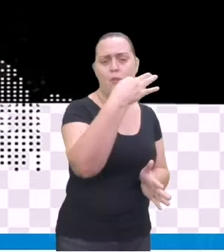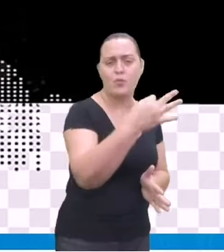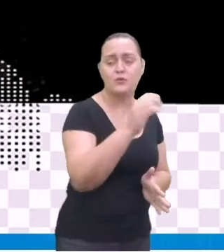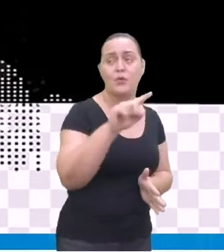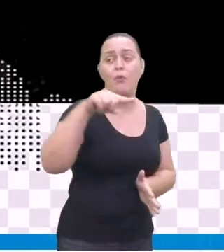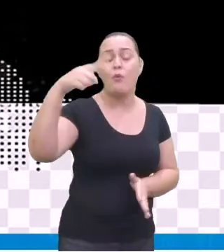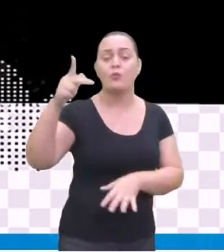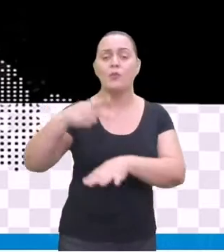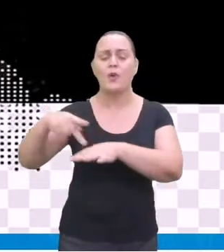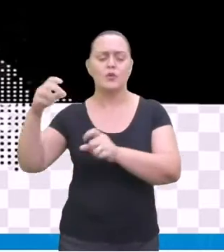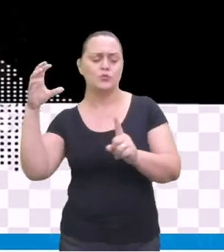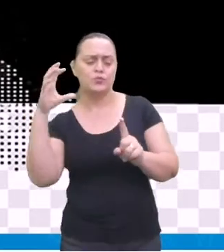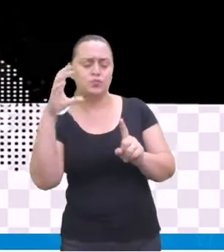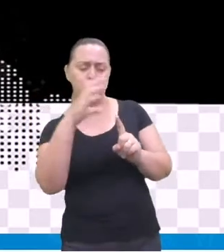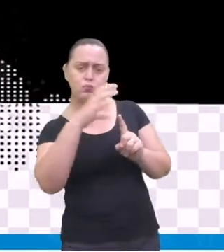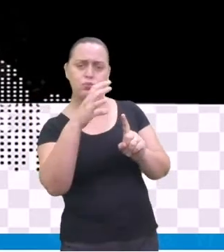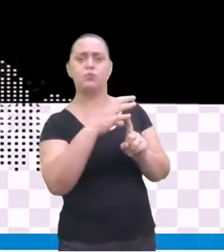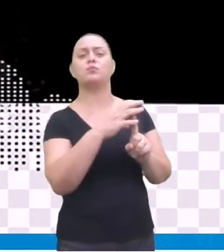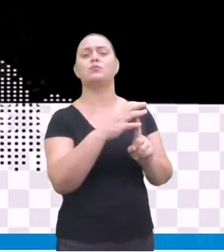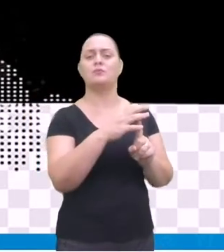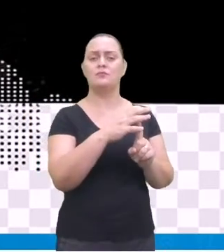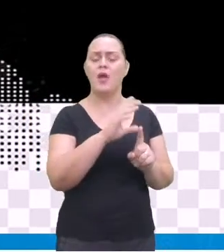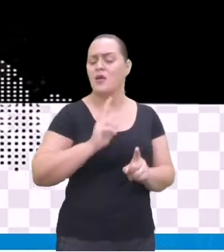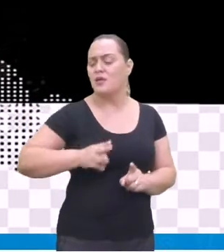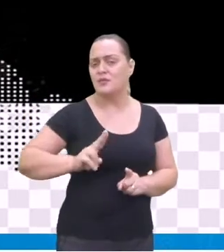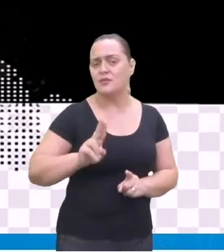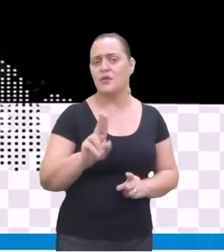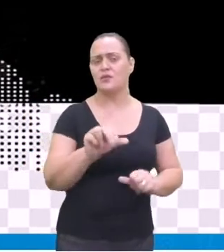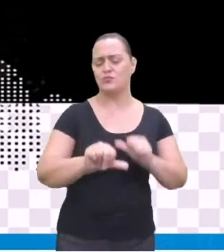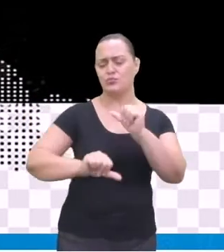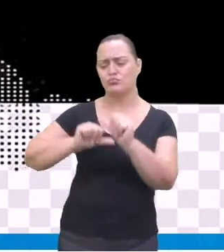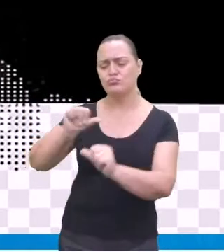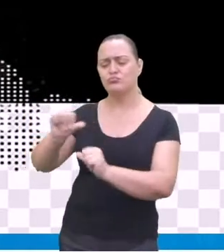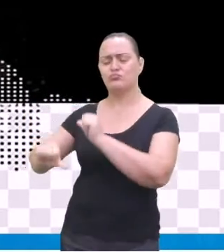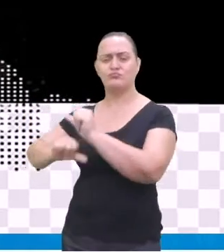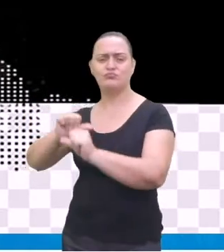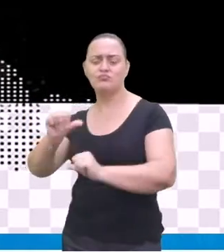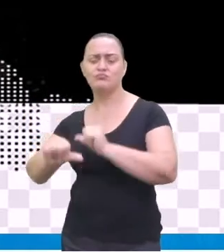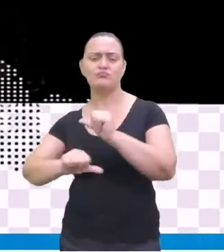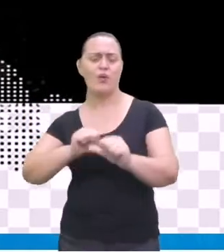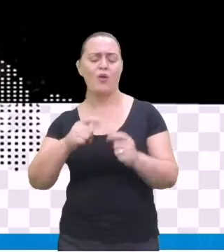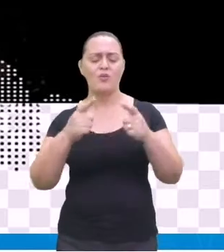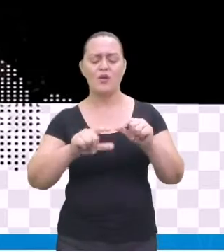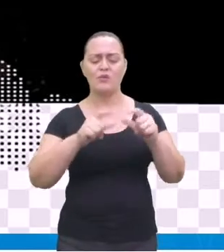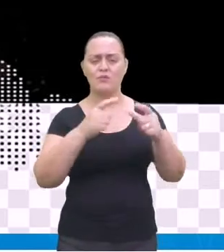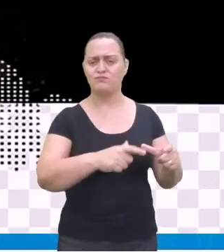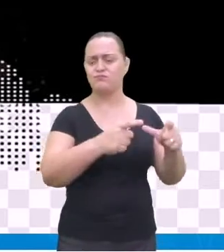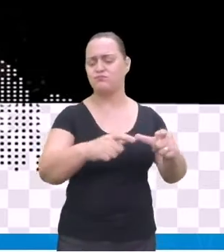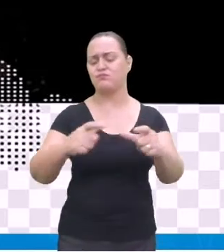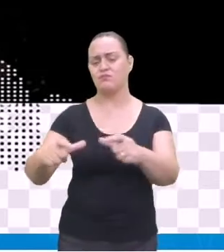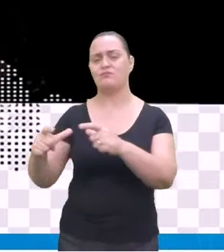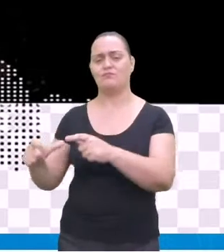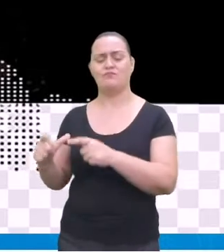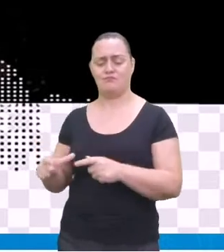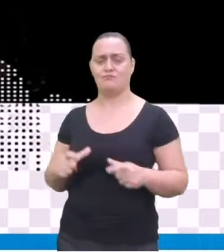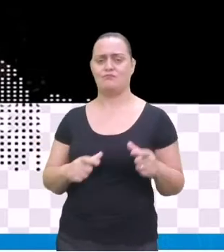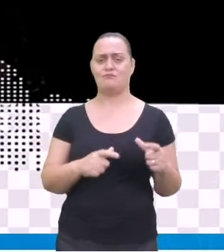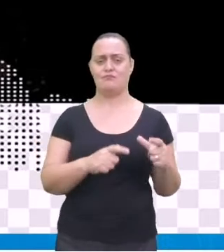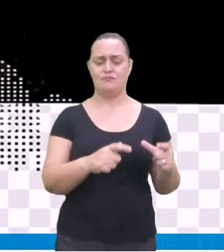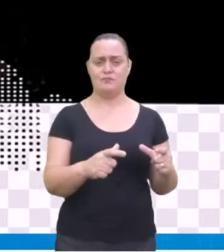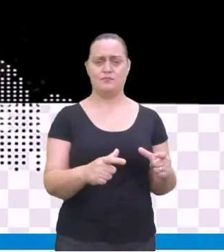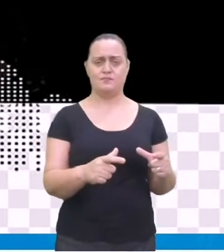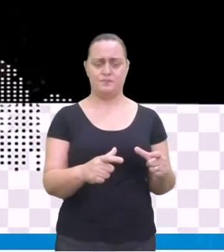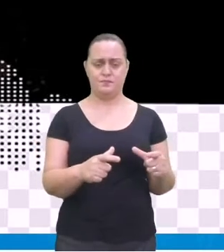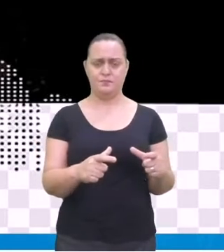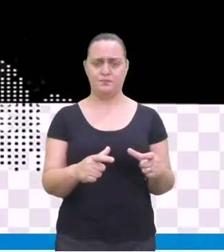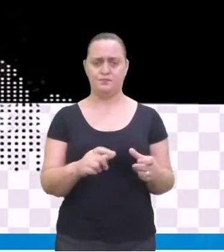características de outros países, de outras regiões, de antepassados. Essa é a história da música,